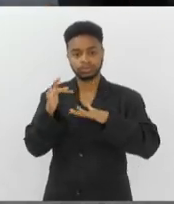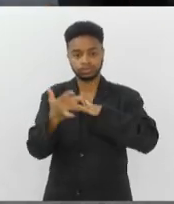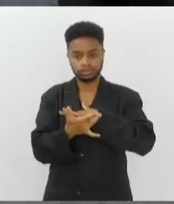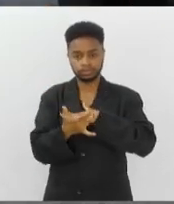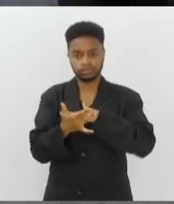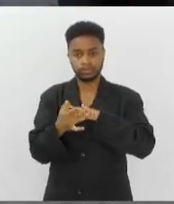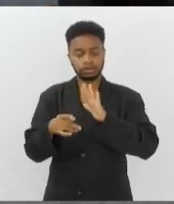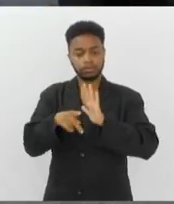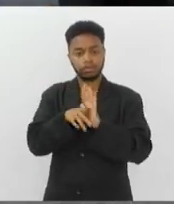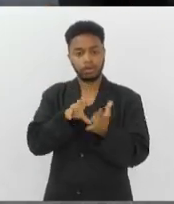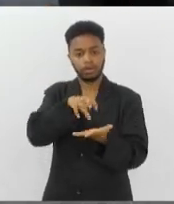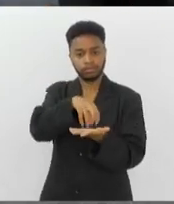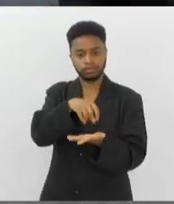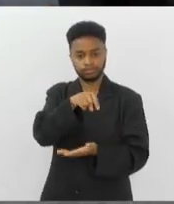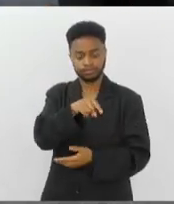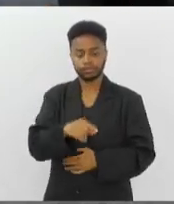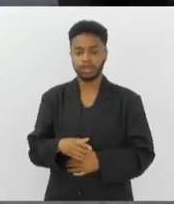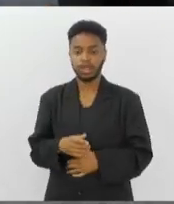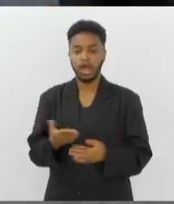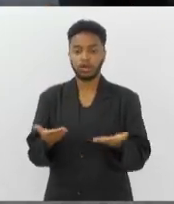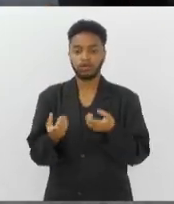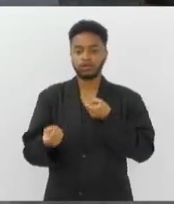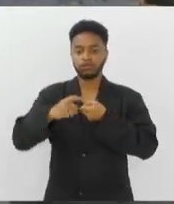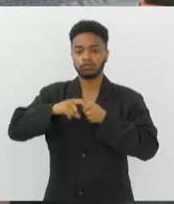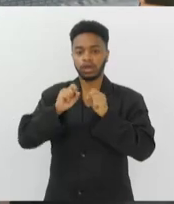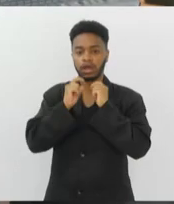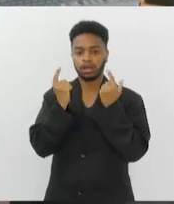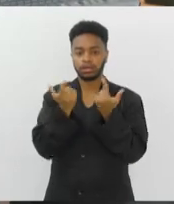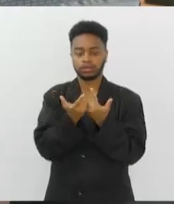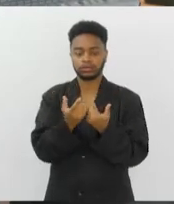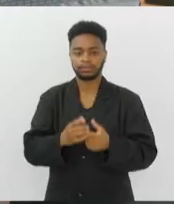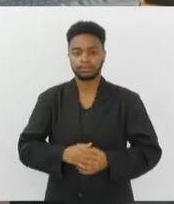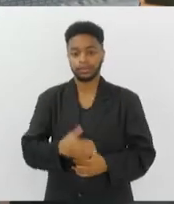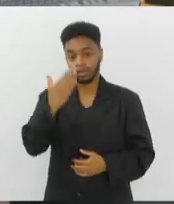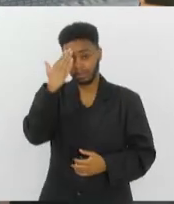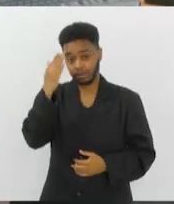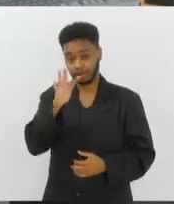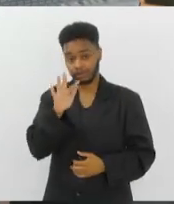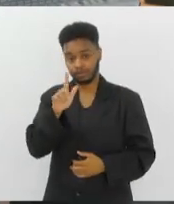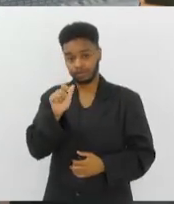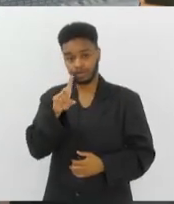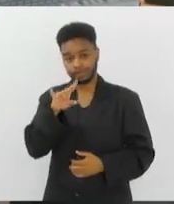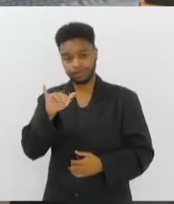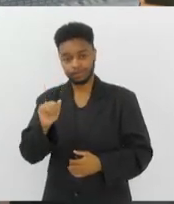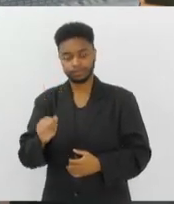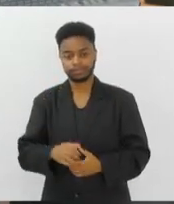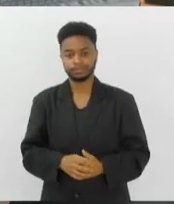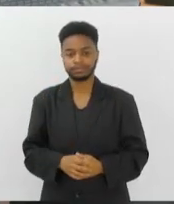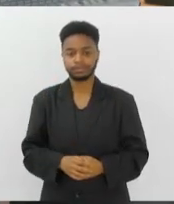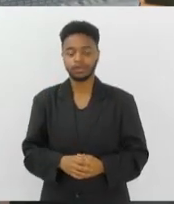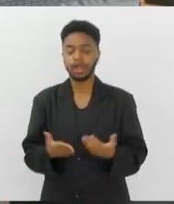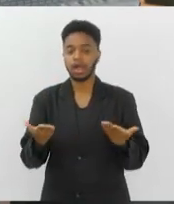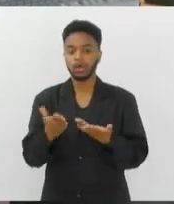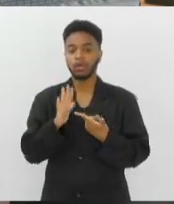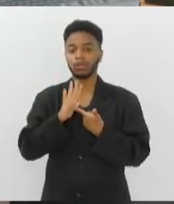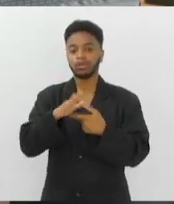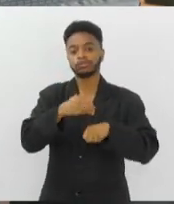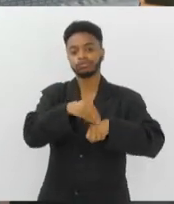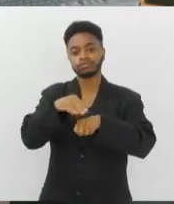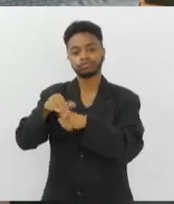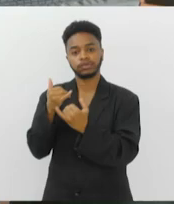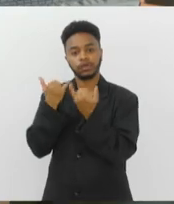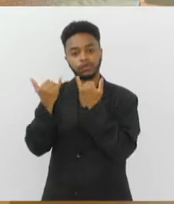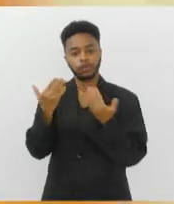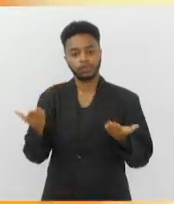da Policlínica da UERJ. Voltamos ao estúdio. Obrigado, Flavinha. Vamos ao nosso giro de